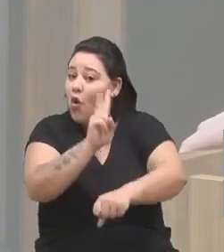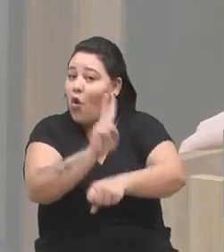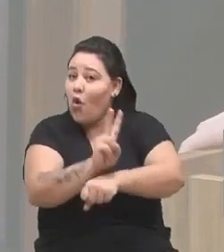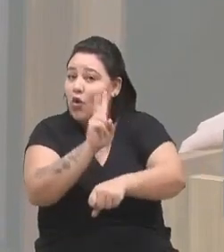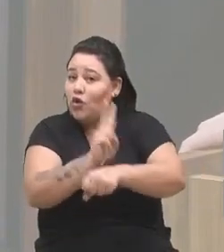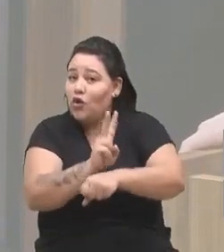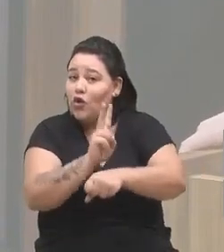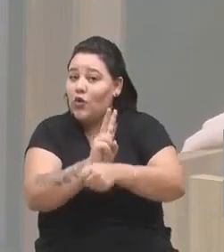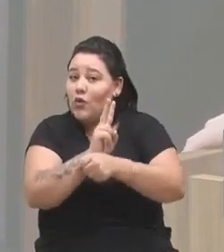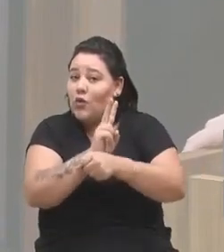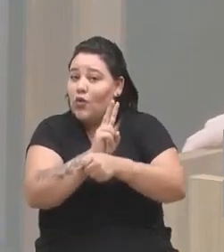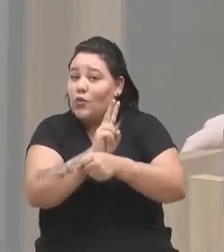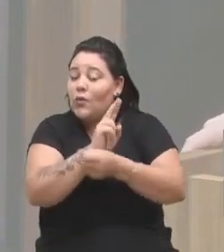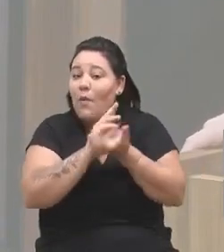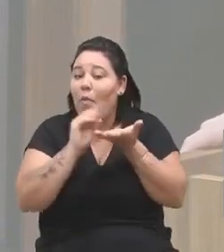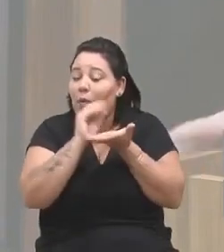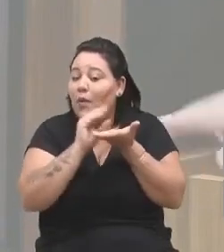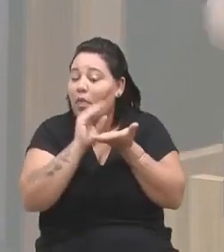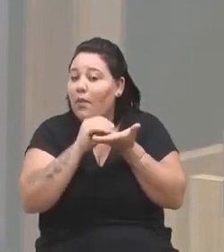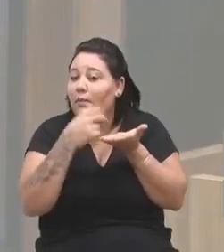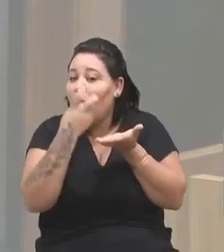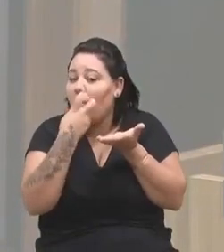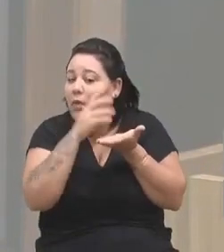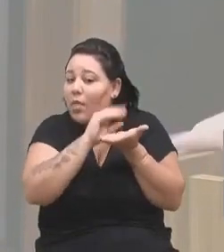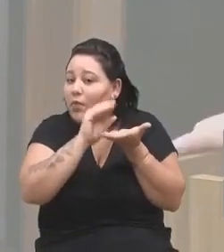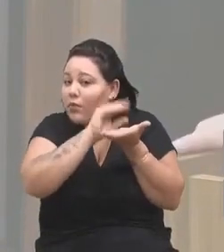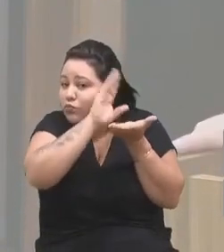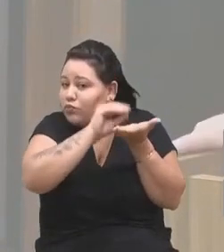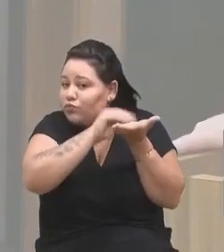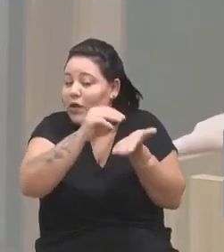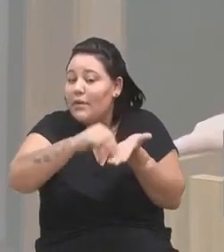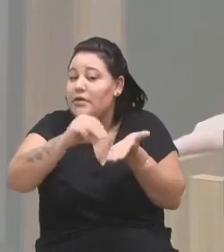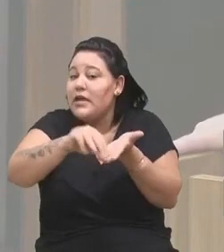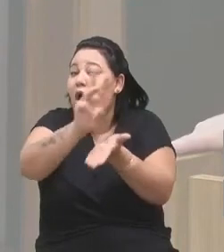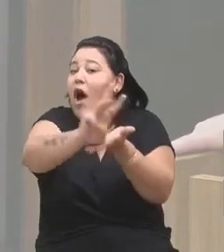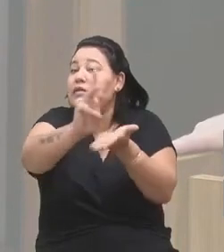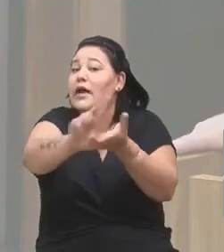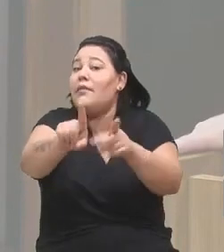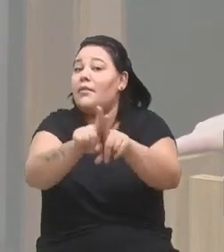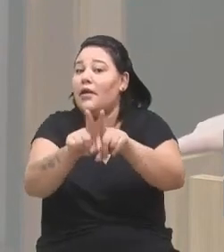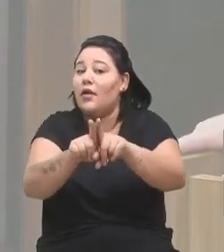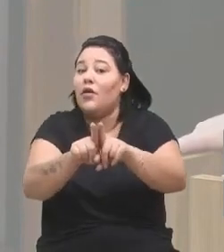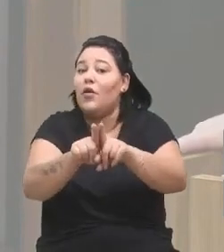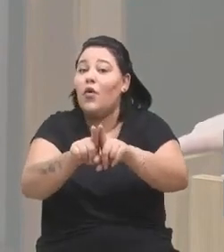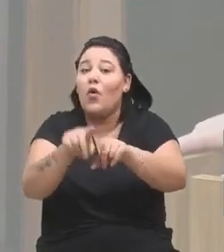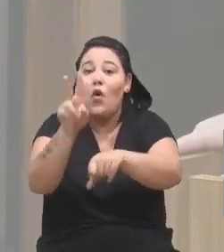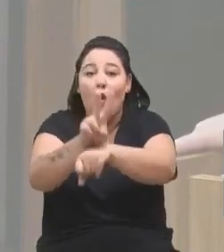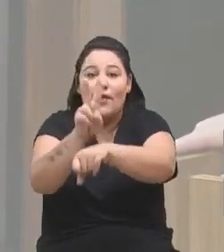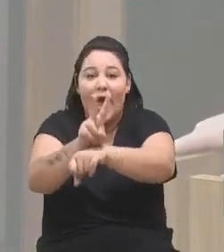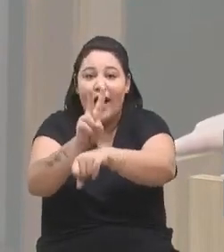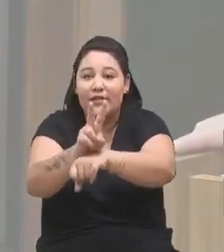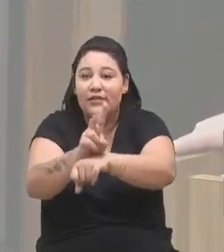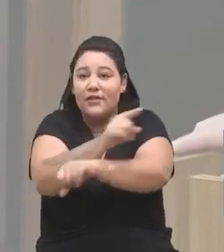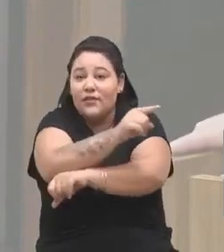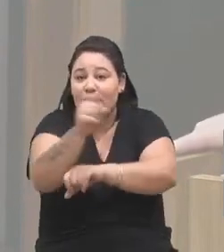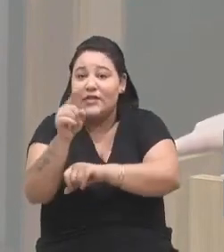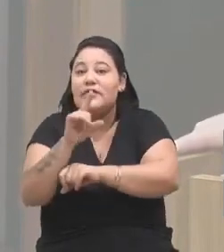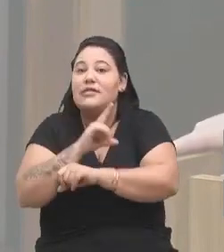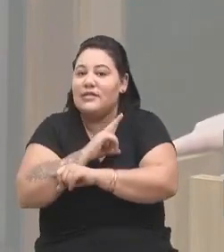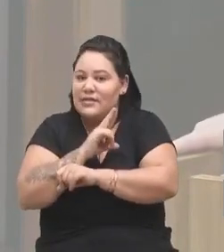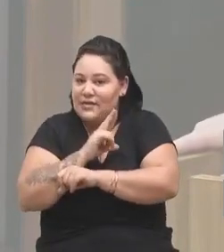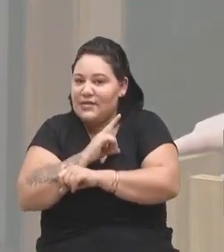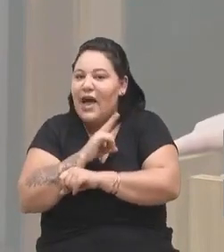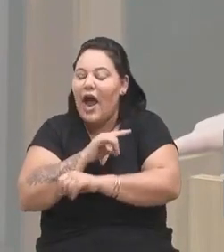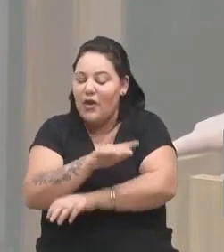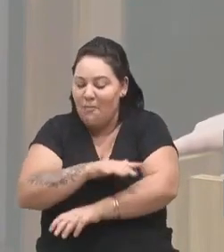os áudios que mandam. Cuidem, governo municipal, com as mensagens que mandam. Os senhores estão numa linha muito tênue,